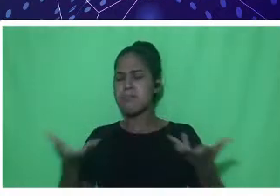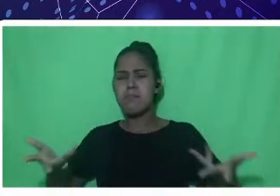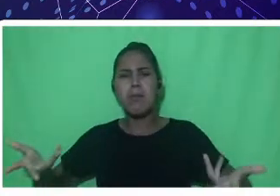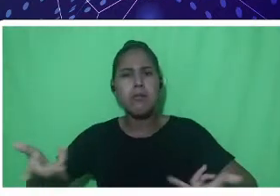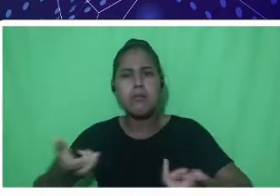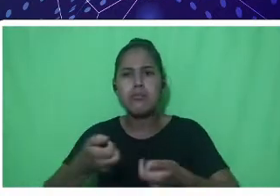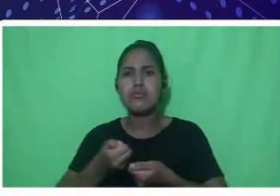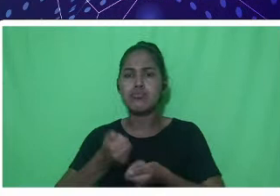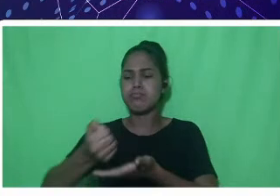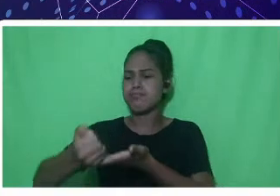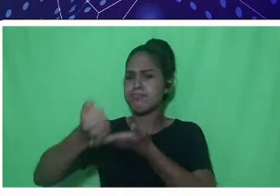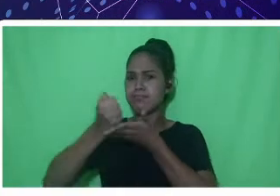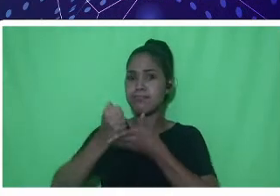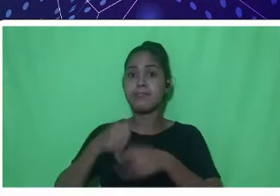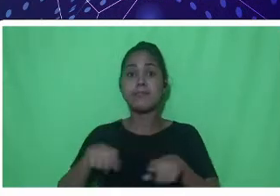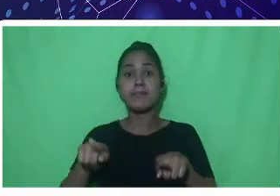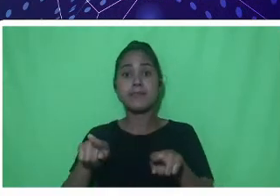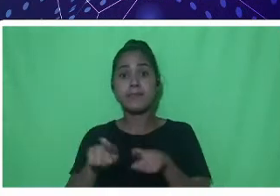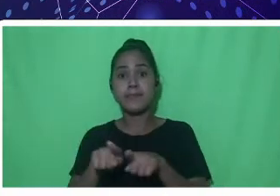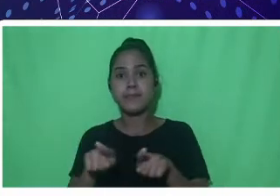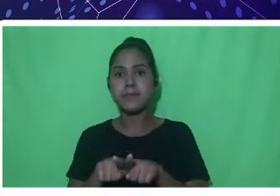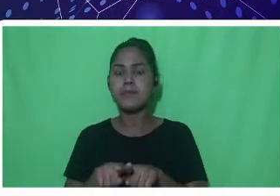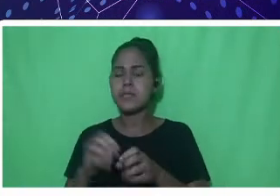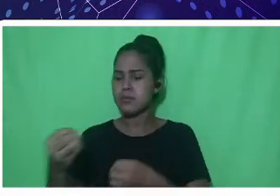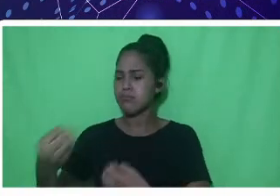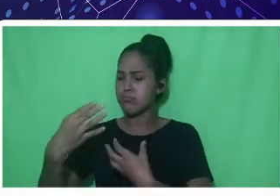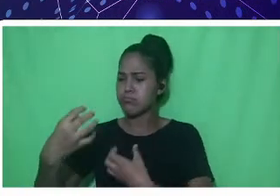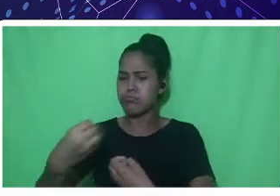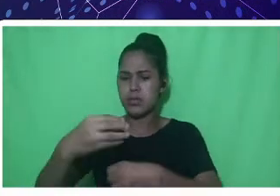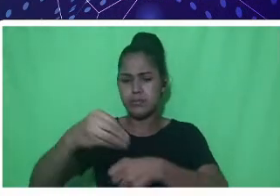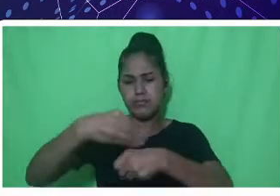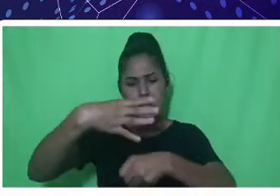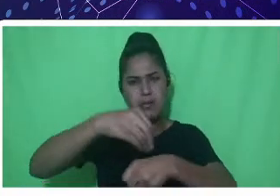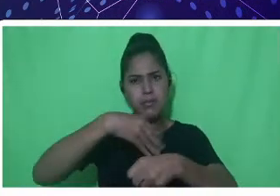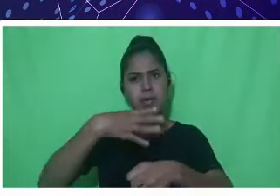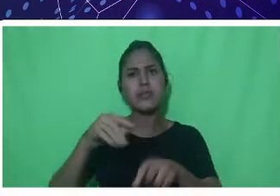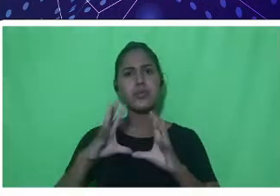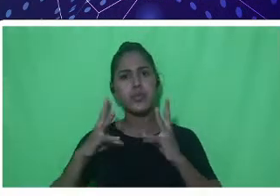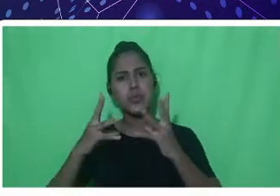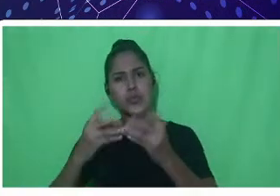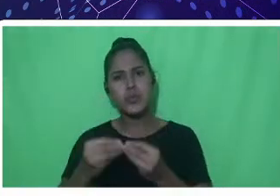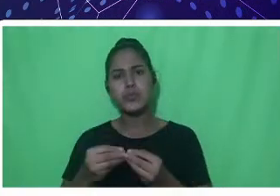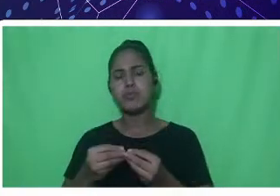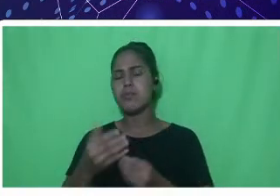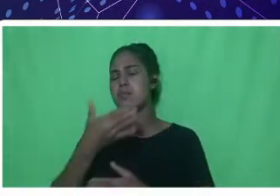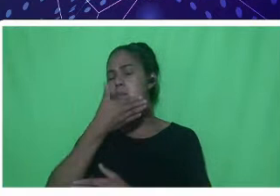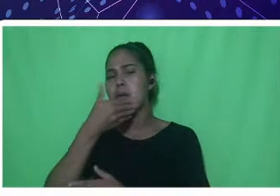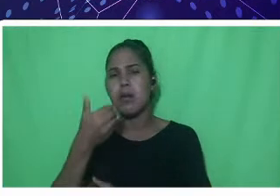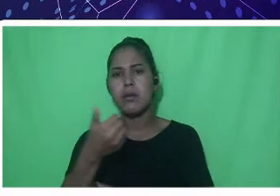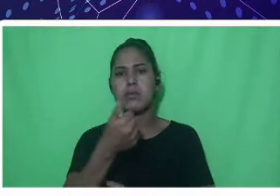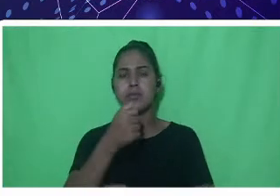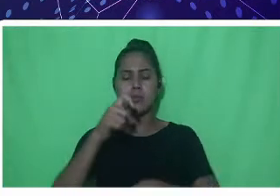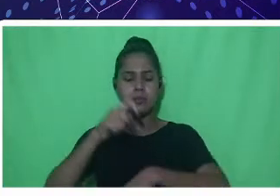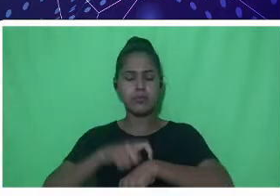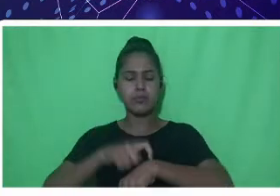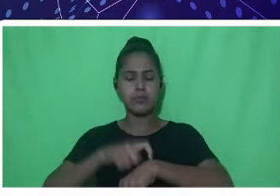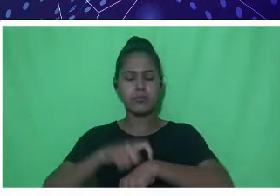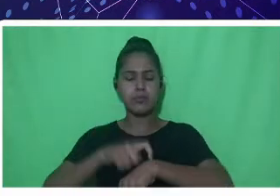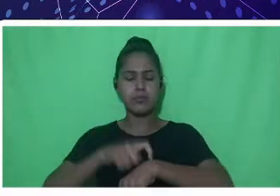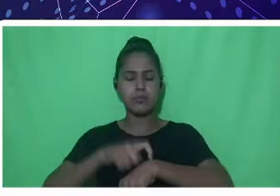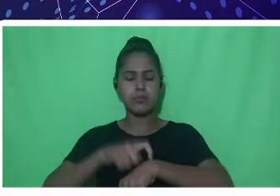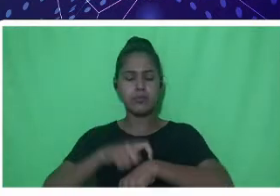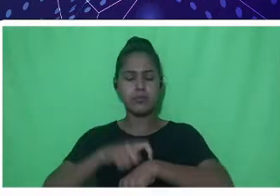transmitindo aí o conhecimento deles da melhor maneira possível nesse momento, tão difícil para todos,